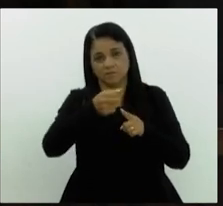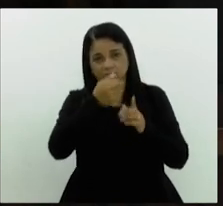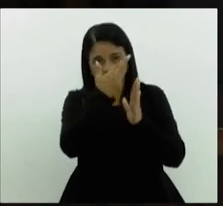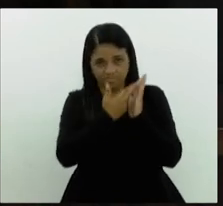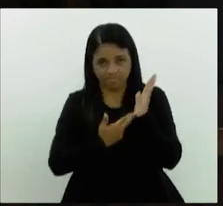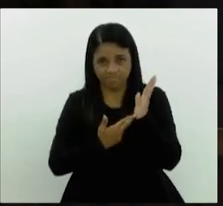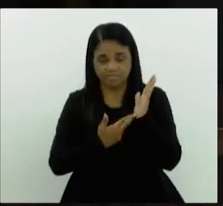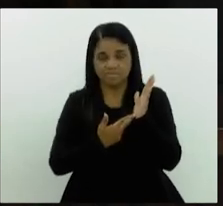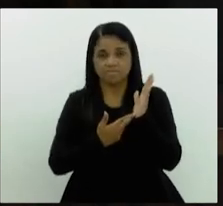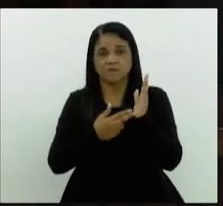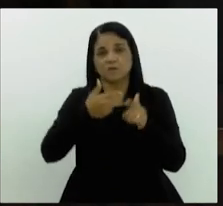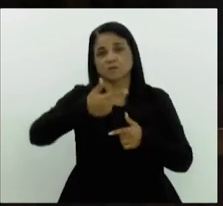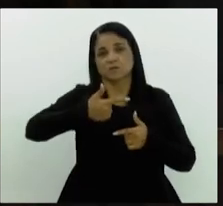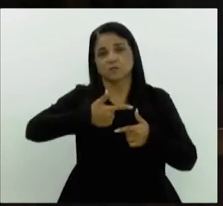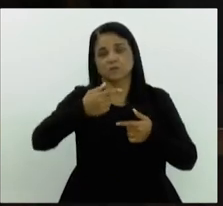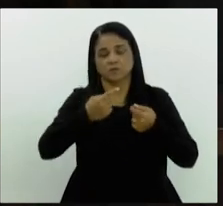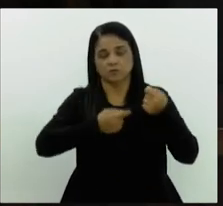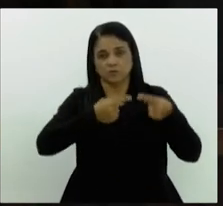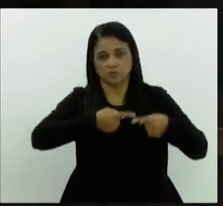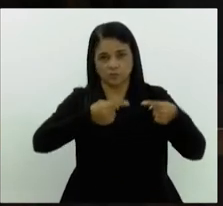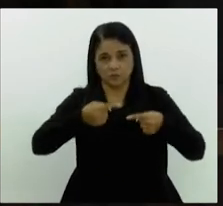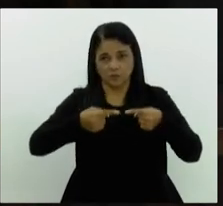para a segunda discussão.